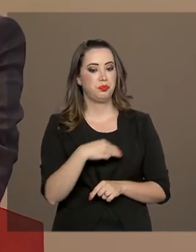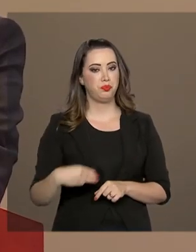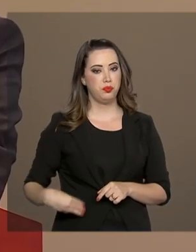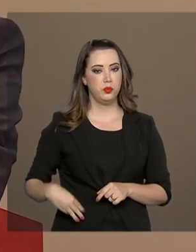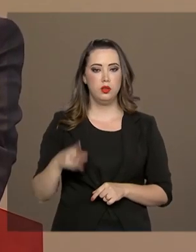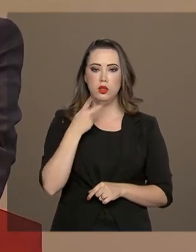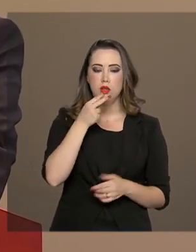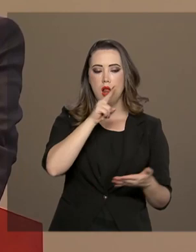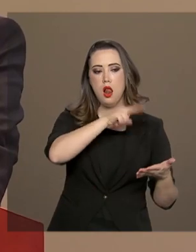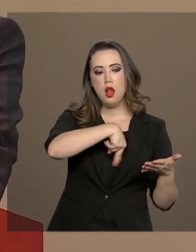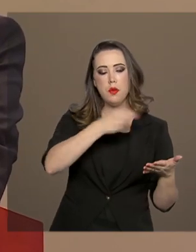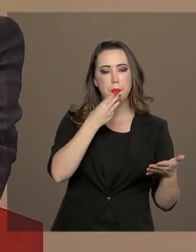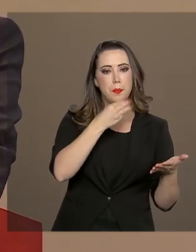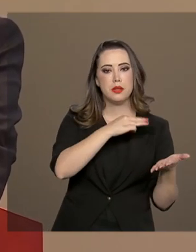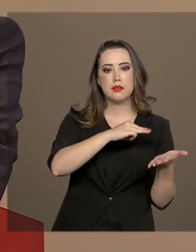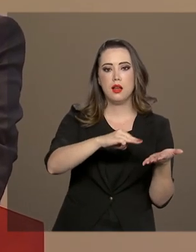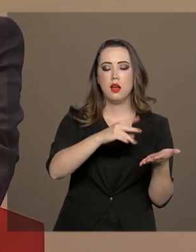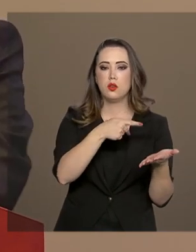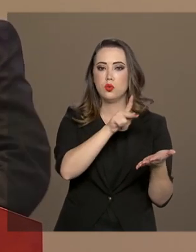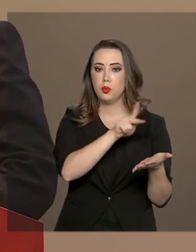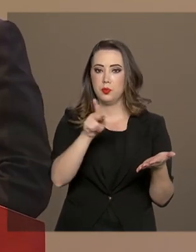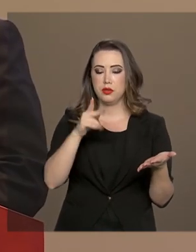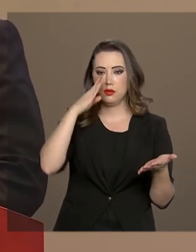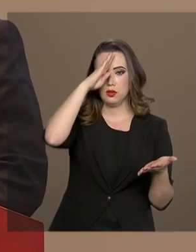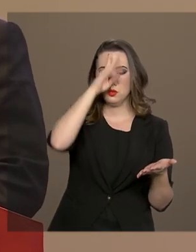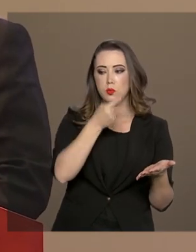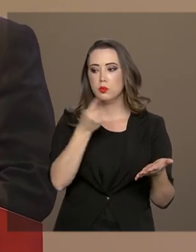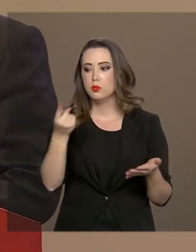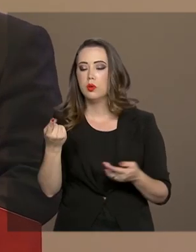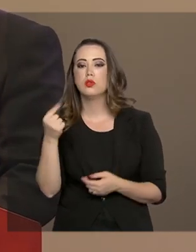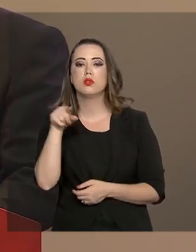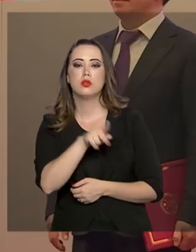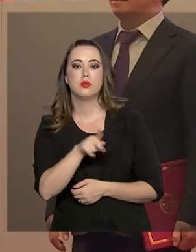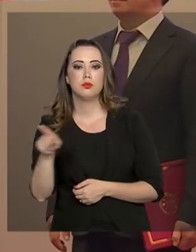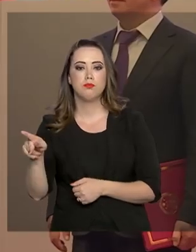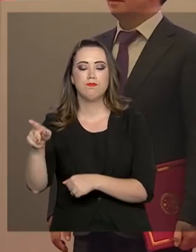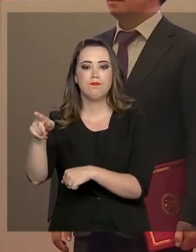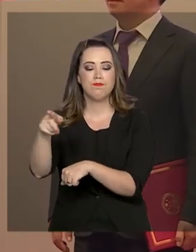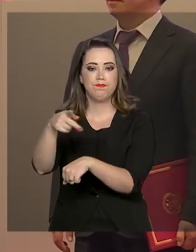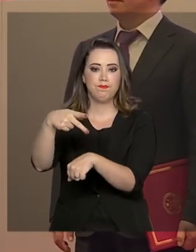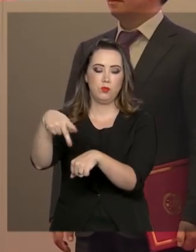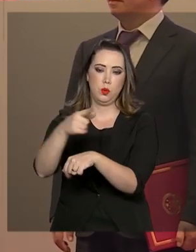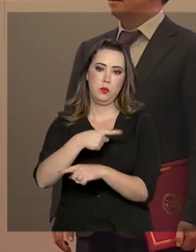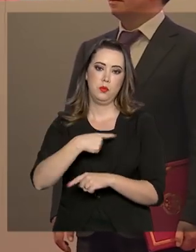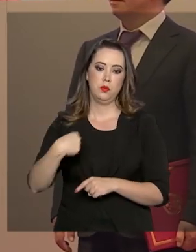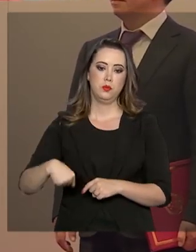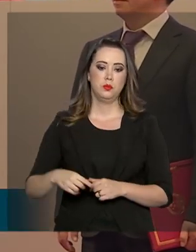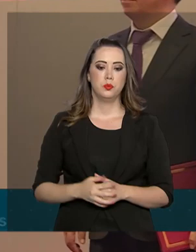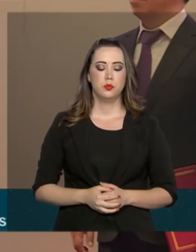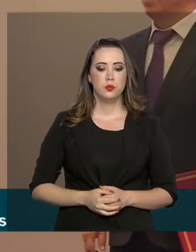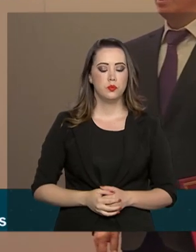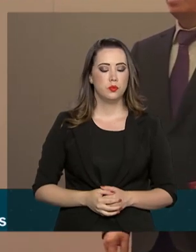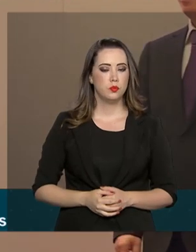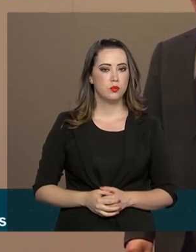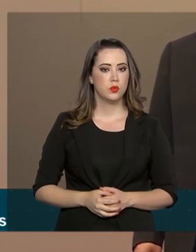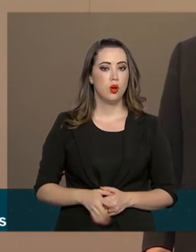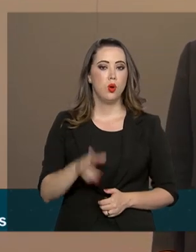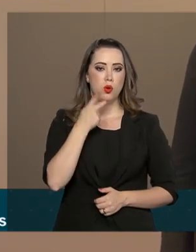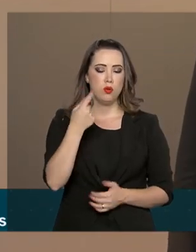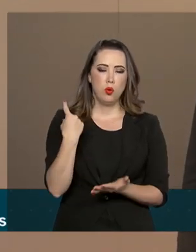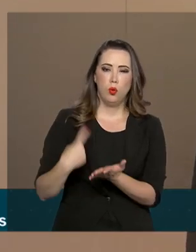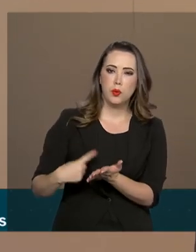Pontes leu a mensagem do presidente brasileiro aos chineses. Ao reafirmar a disposição do Brasil